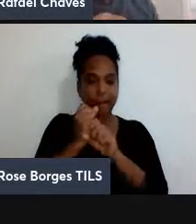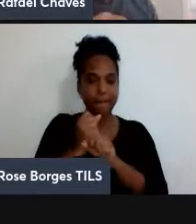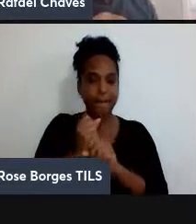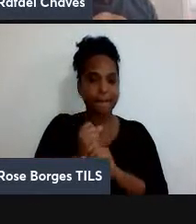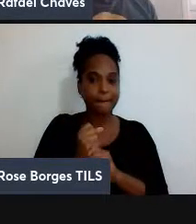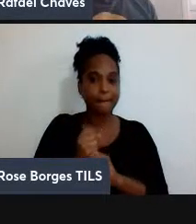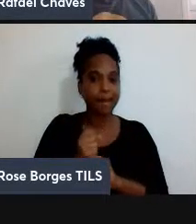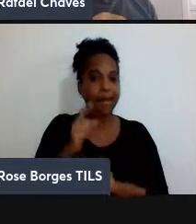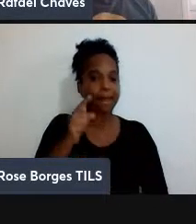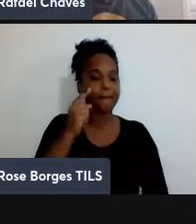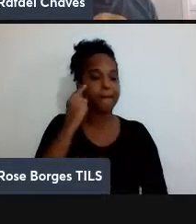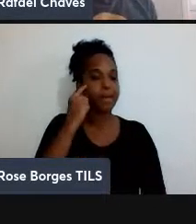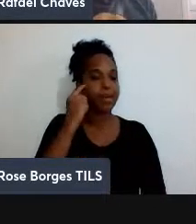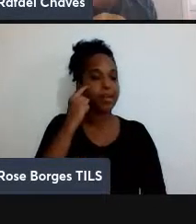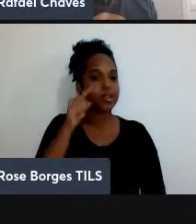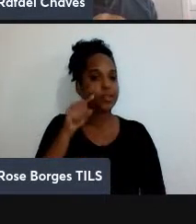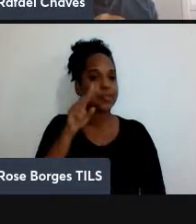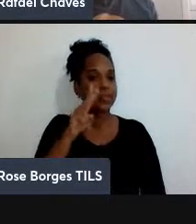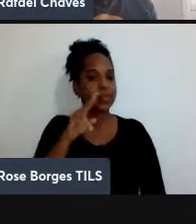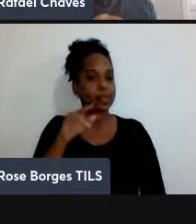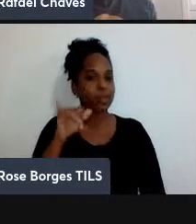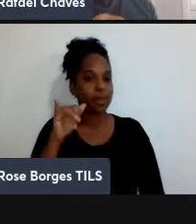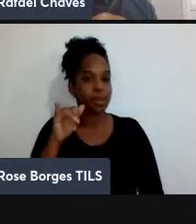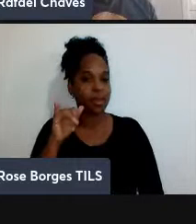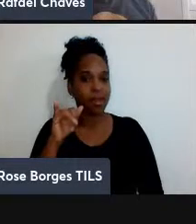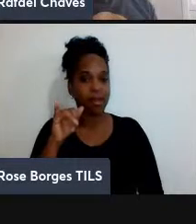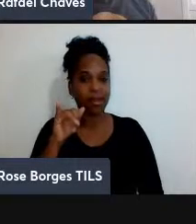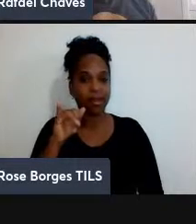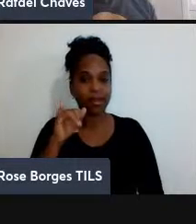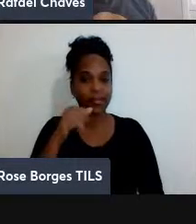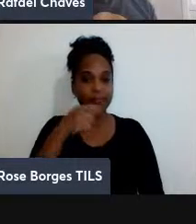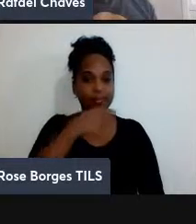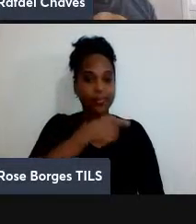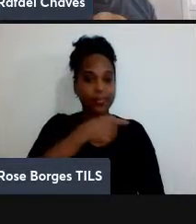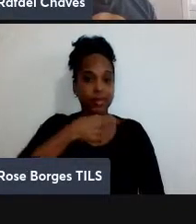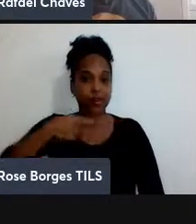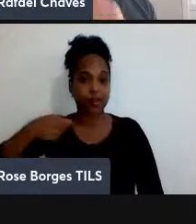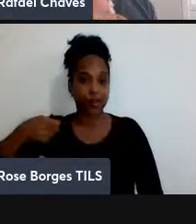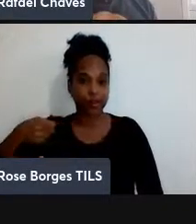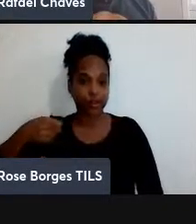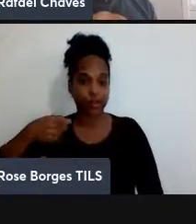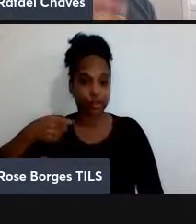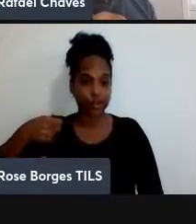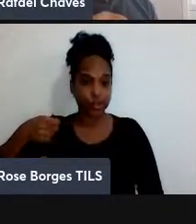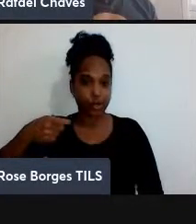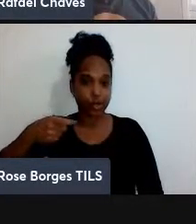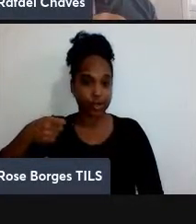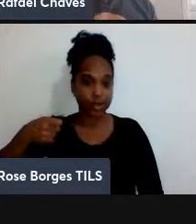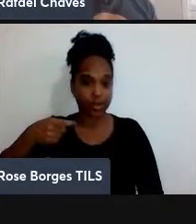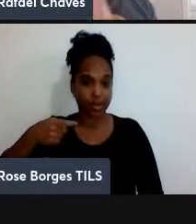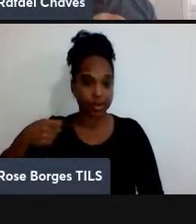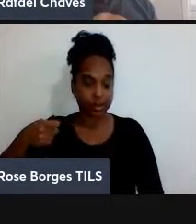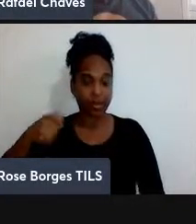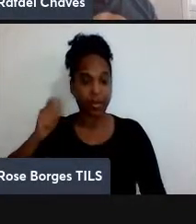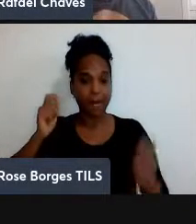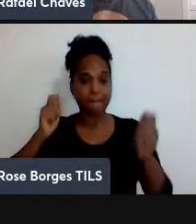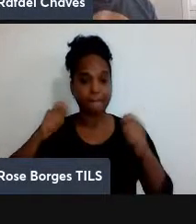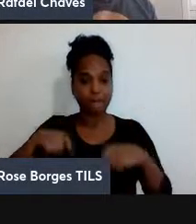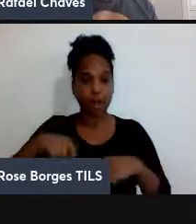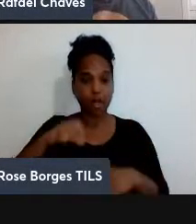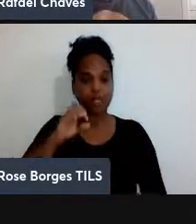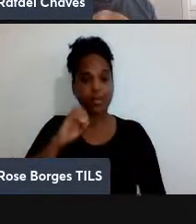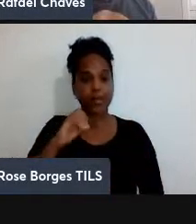variável X, por exemplo, uma moeda, onde os valores de X seriam caro ou coroa, 0 ou 1,